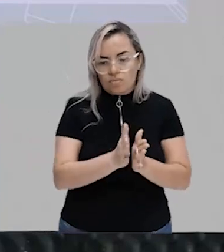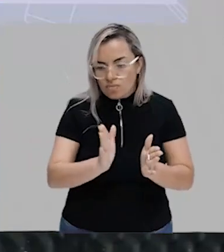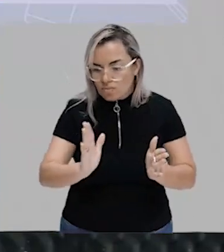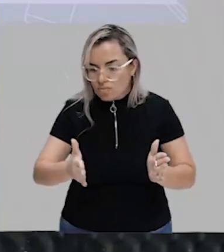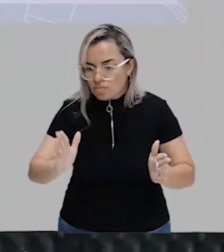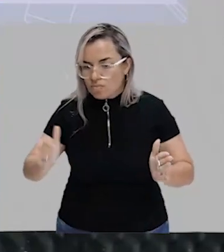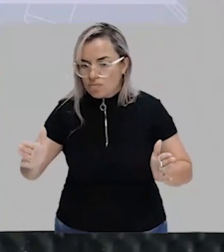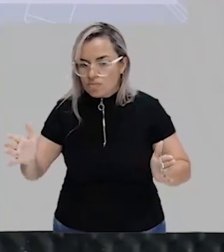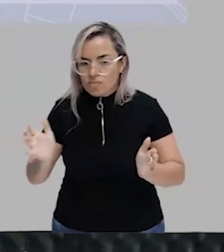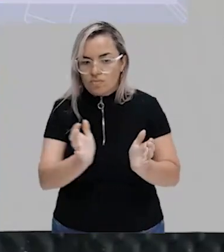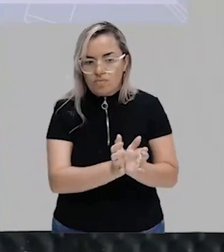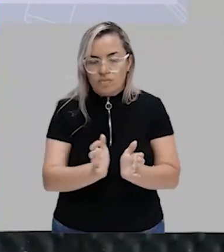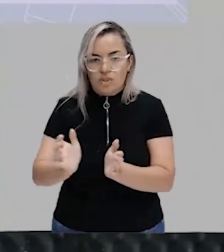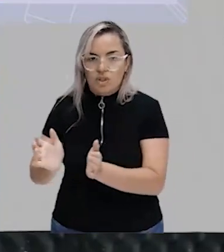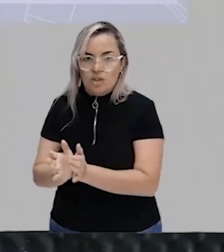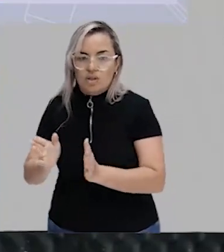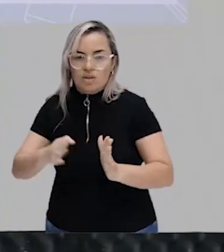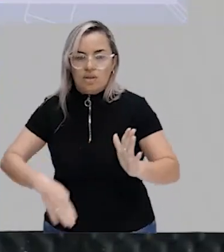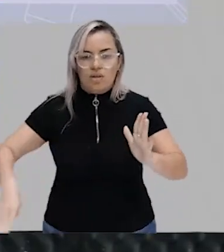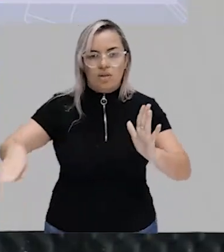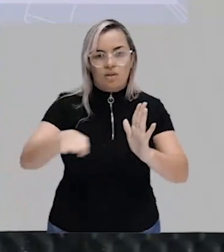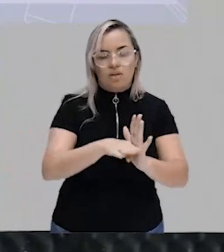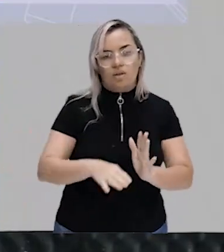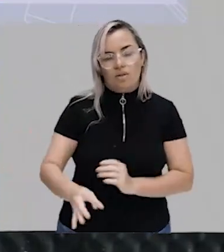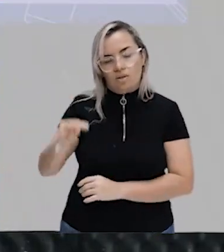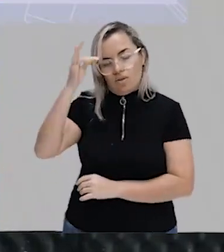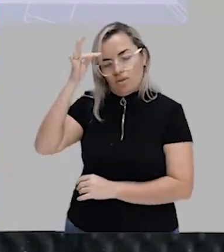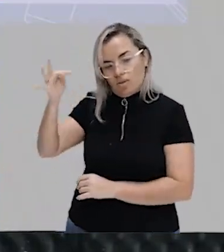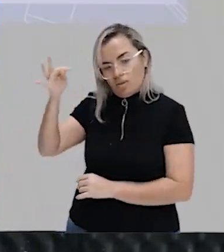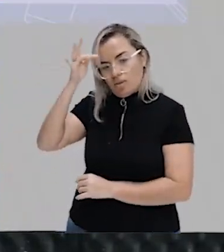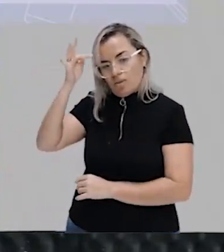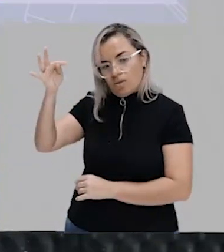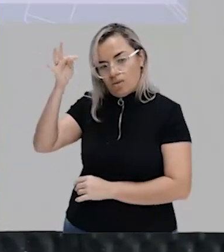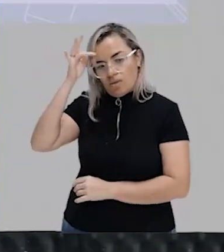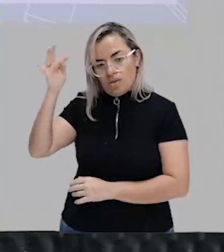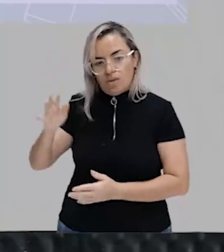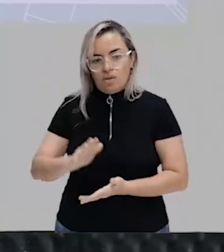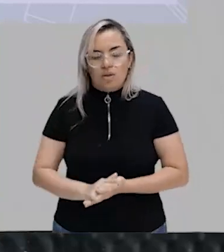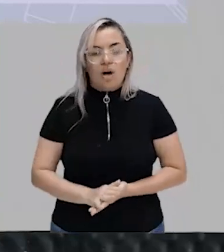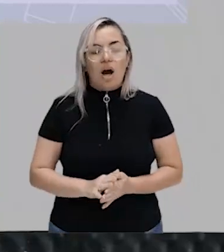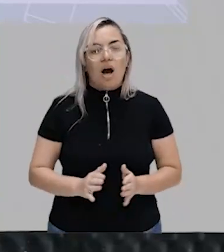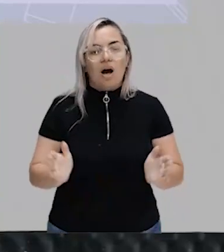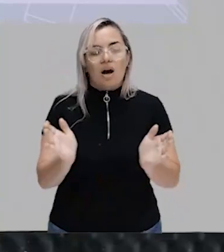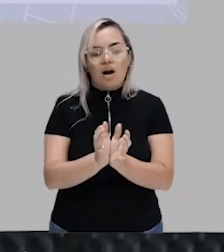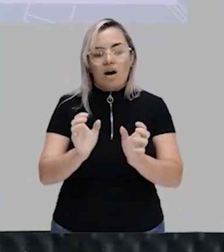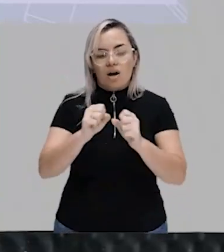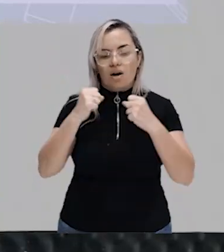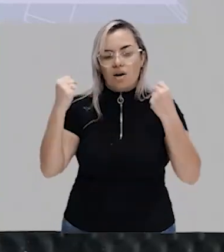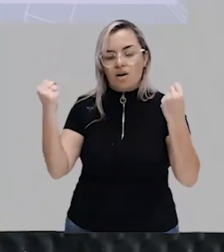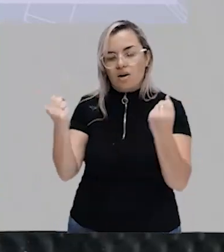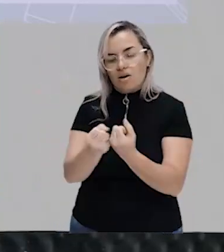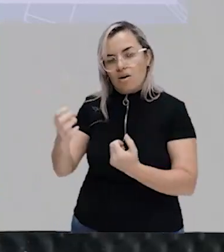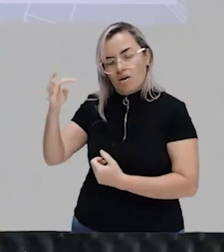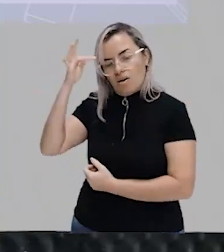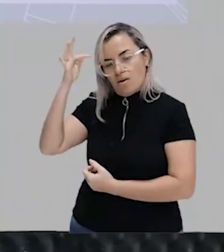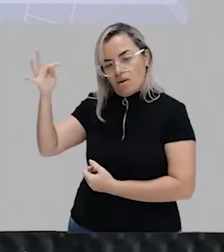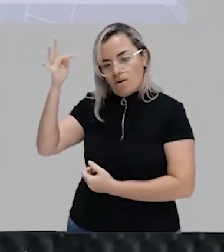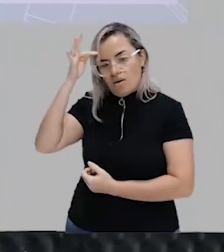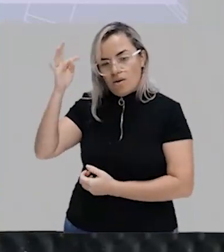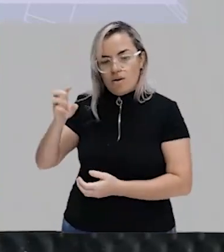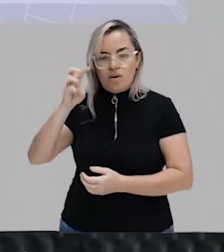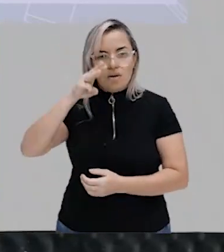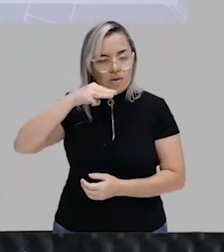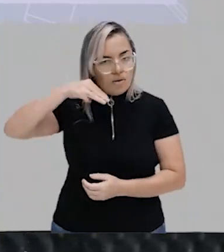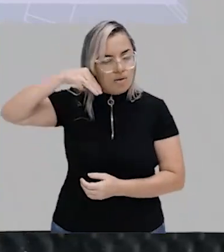E aí a gente chega agora nos teóricos. Na segunda metade da aula de hoje, a gente vai falar sobre classe social, segundo a perspectiva de Karl